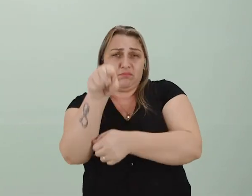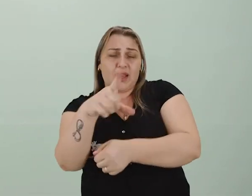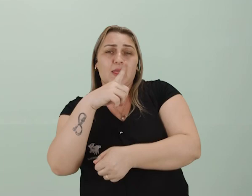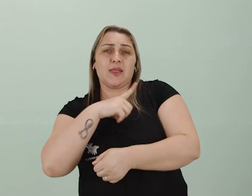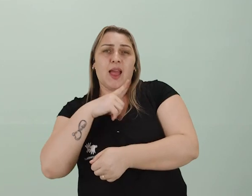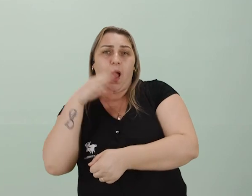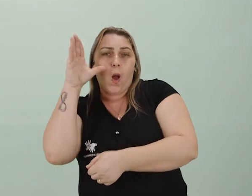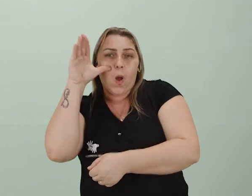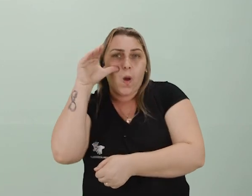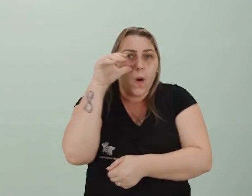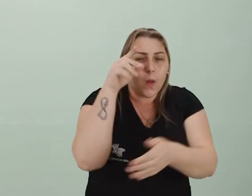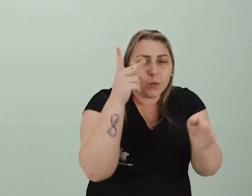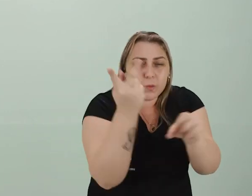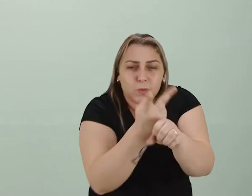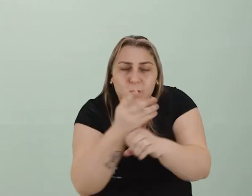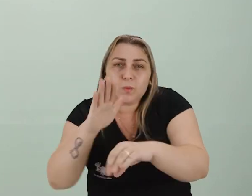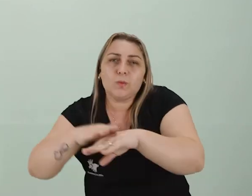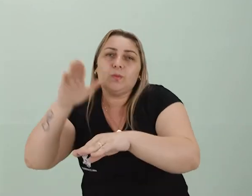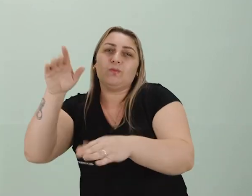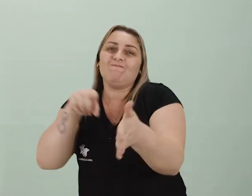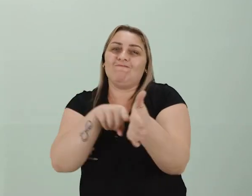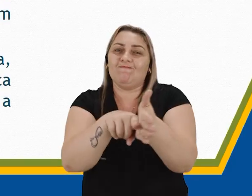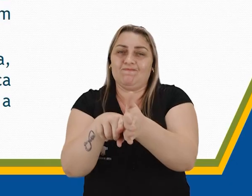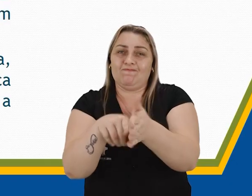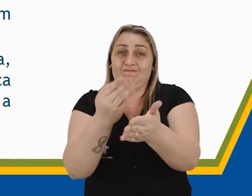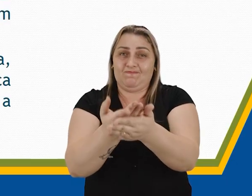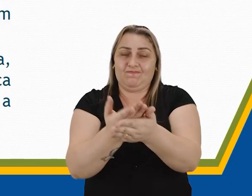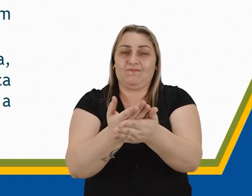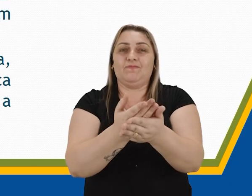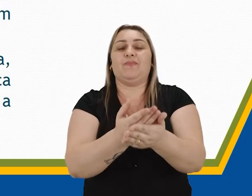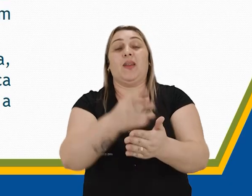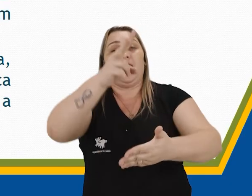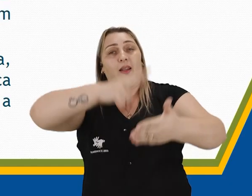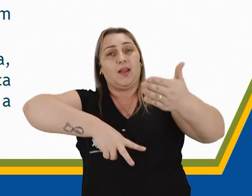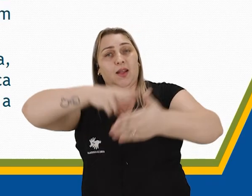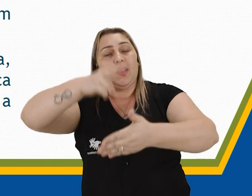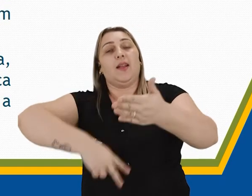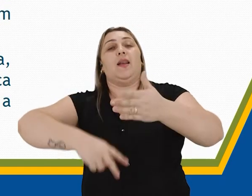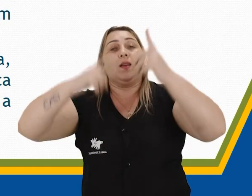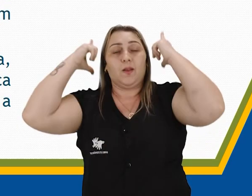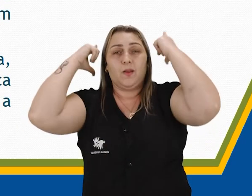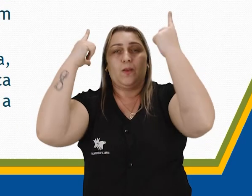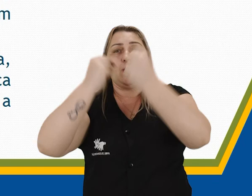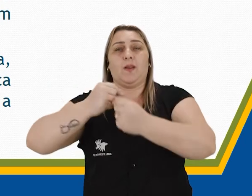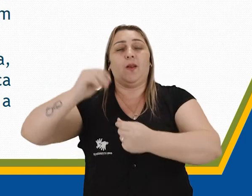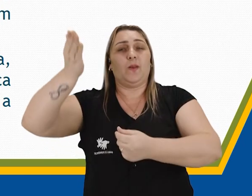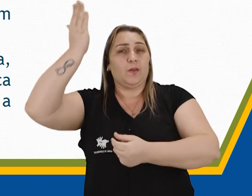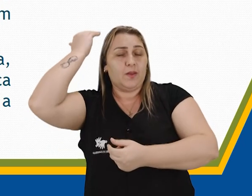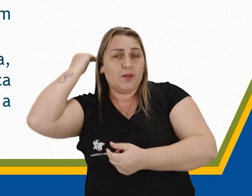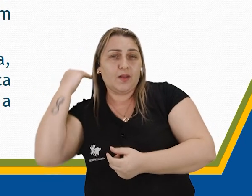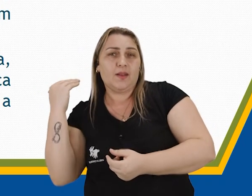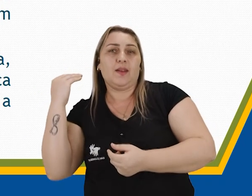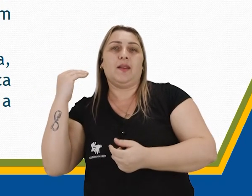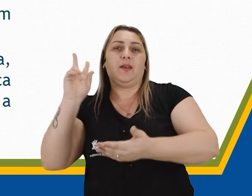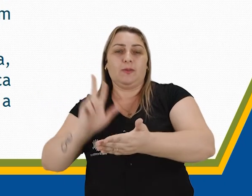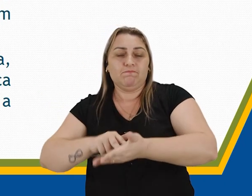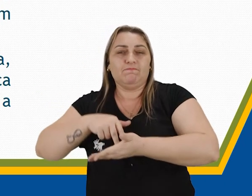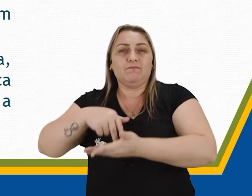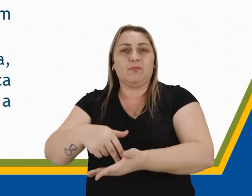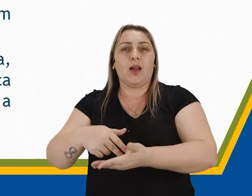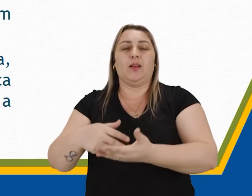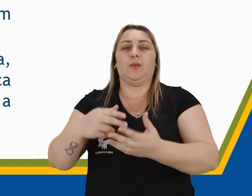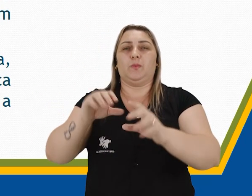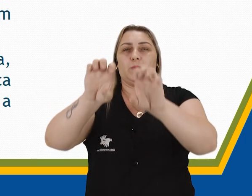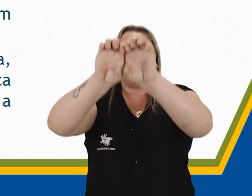tenha curiosidade e busque essa informação. Vamos ler? Os gregos antigos se destacaram muito no mundo das artes. As